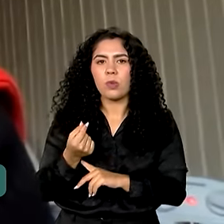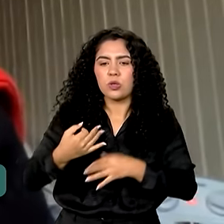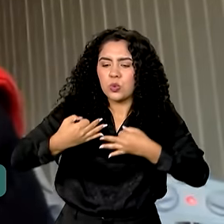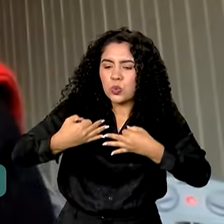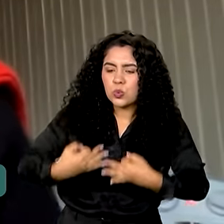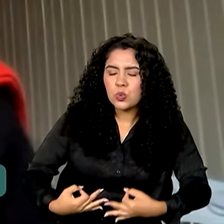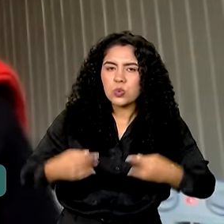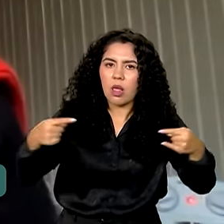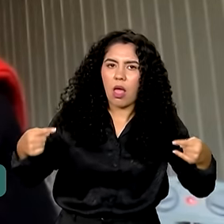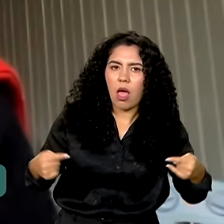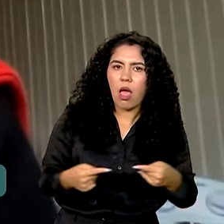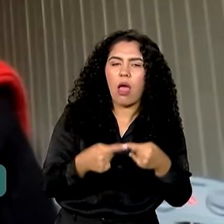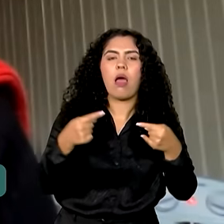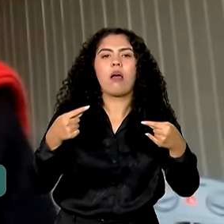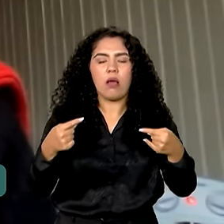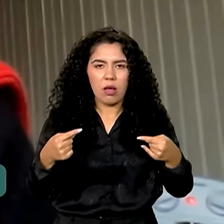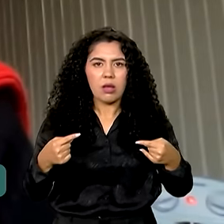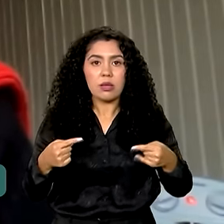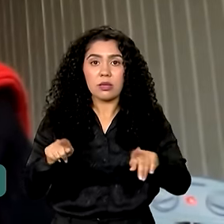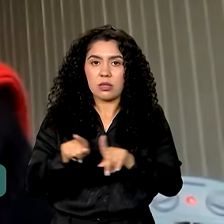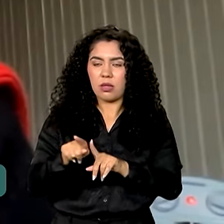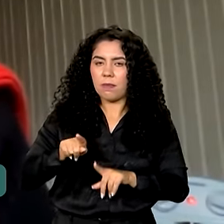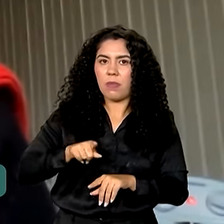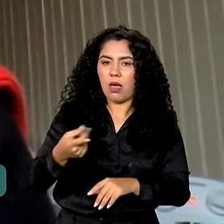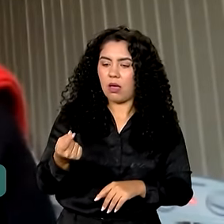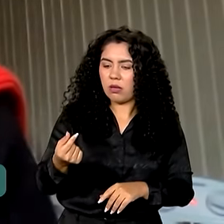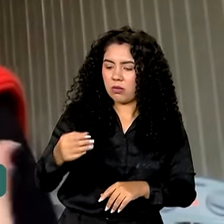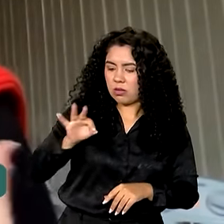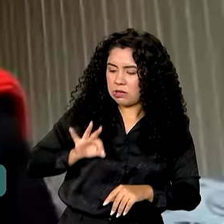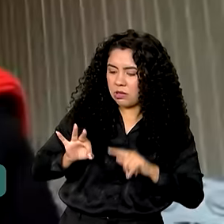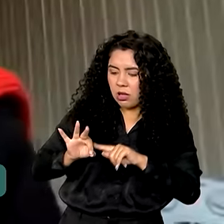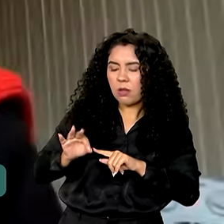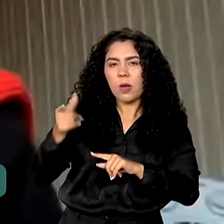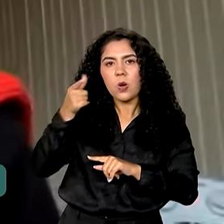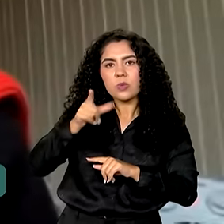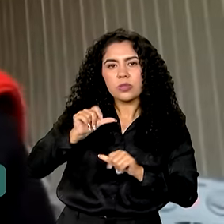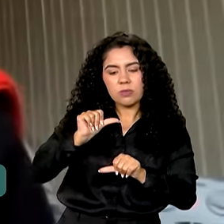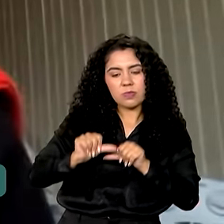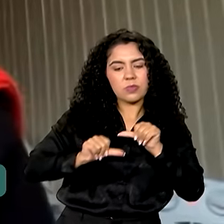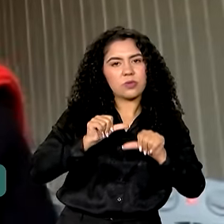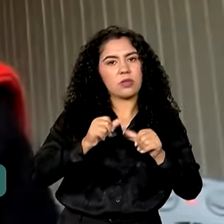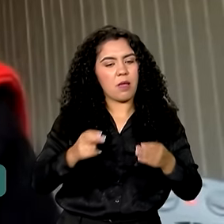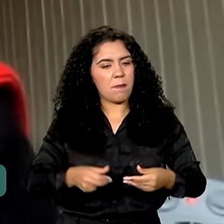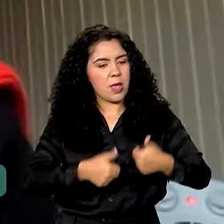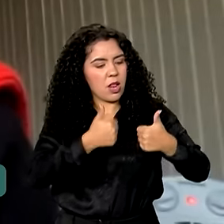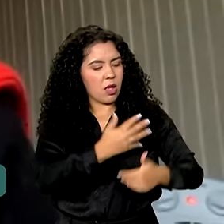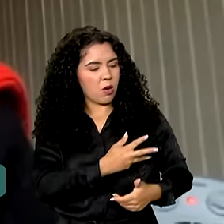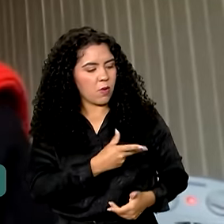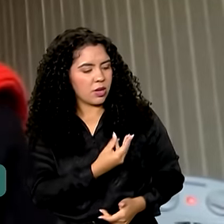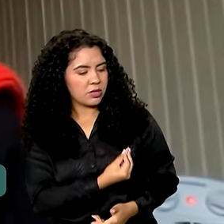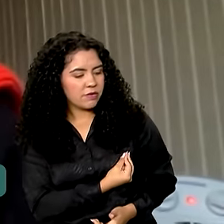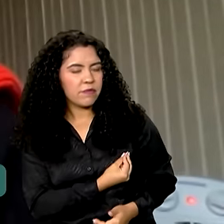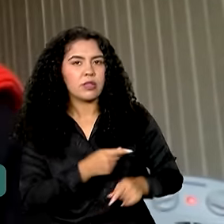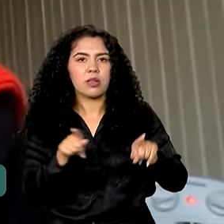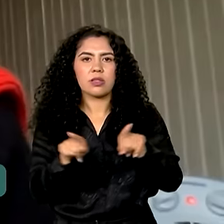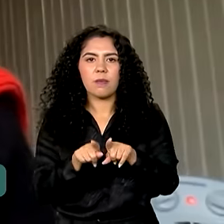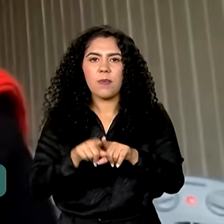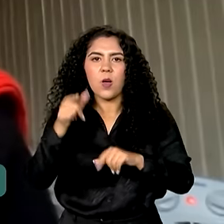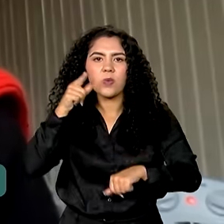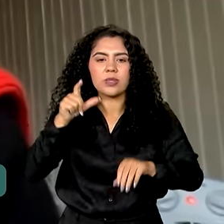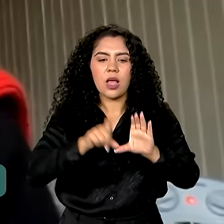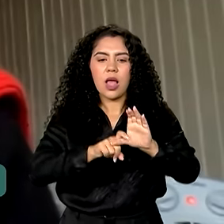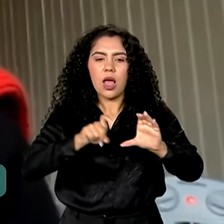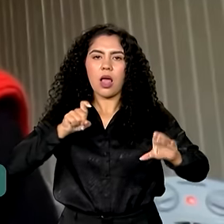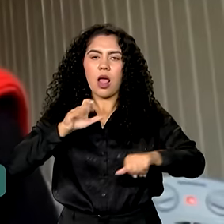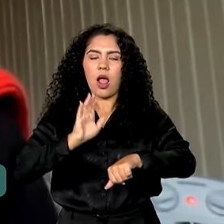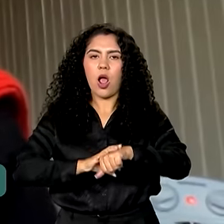adequado, né? E que essa renda possa ser convertida em melhoria de qualidade de vida, em mais autonomia para essas mulheres